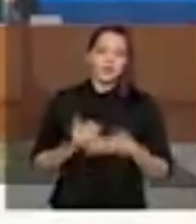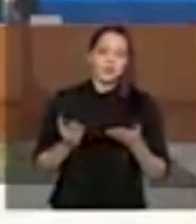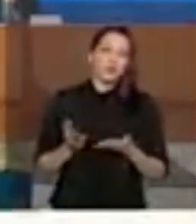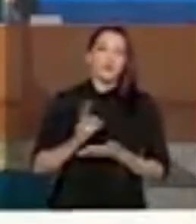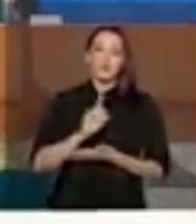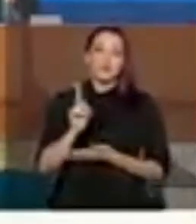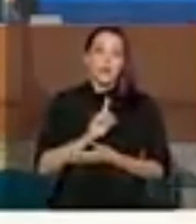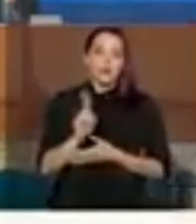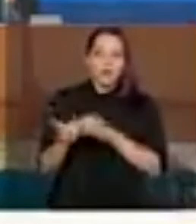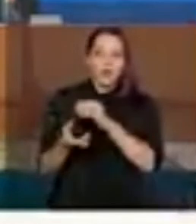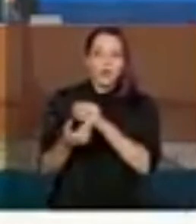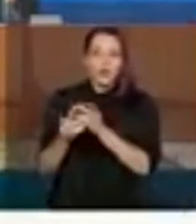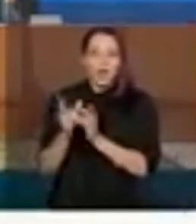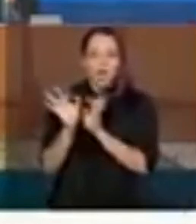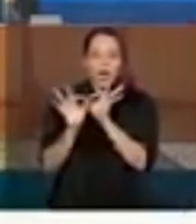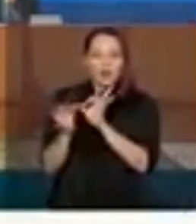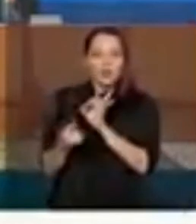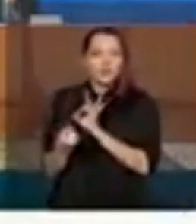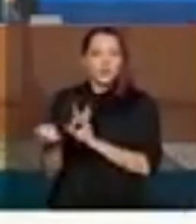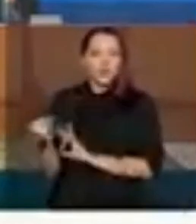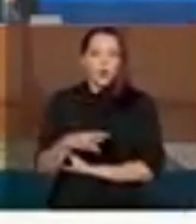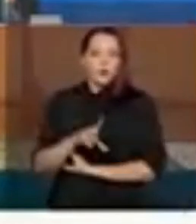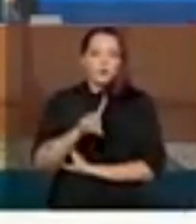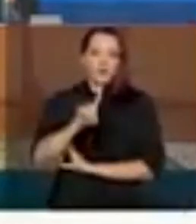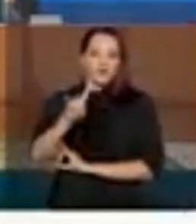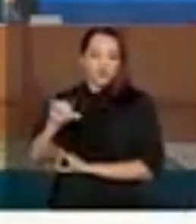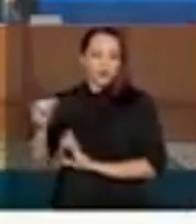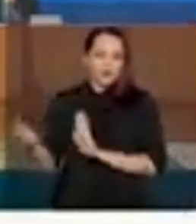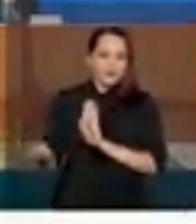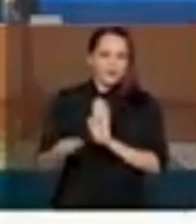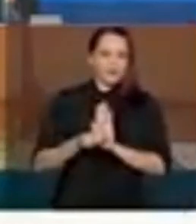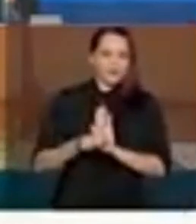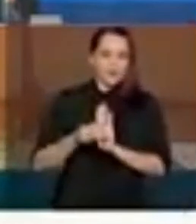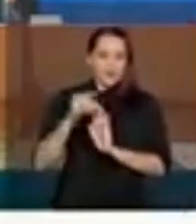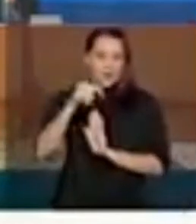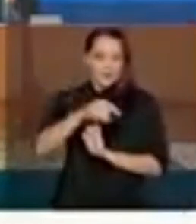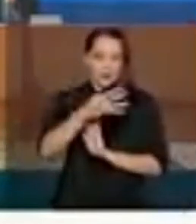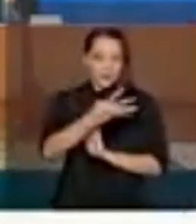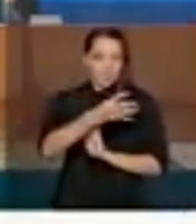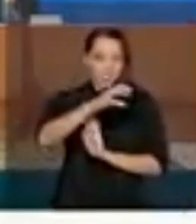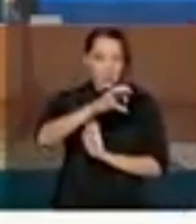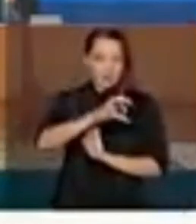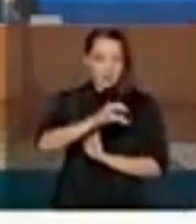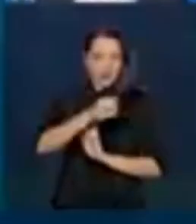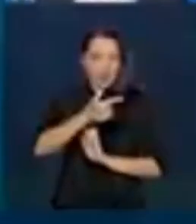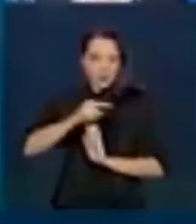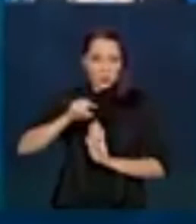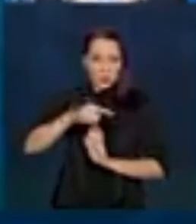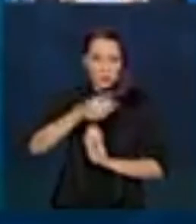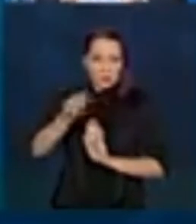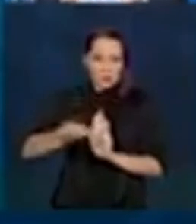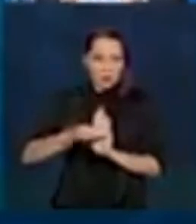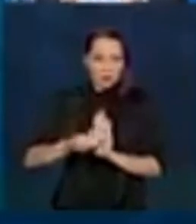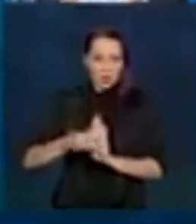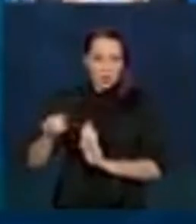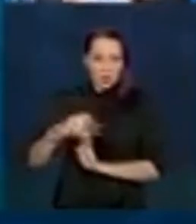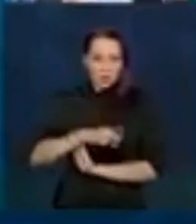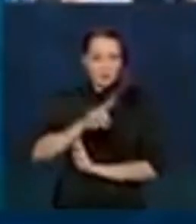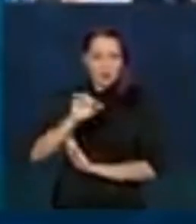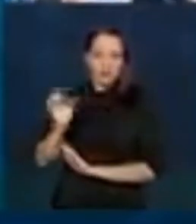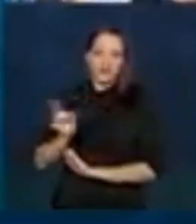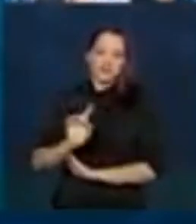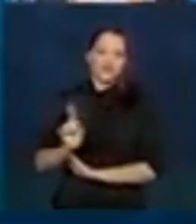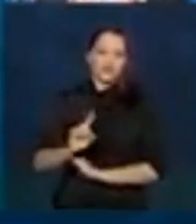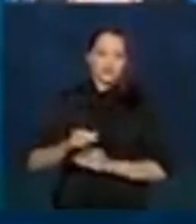não vamos criar uma nova data para esses 492 mil. Por que isso é importante?